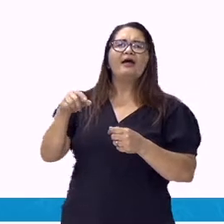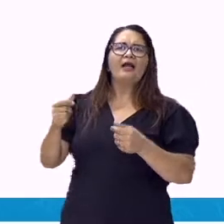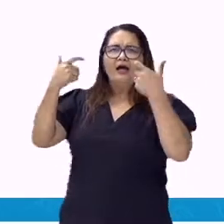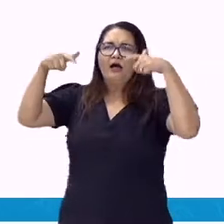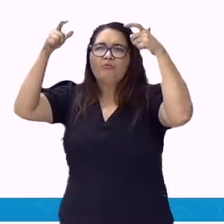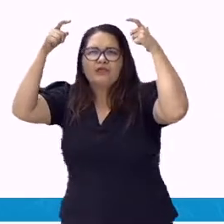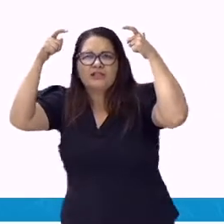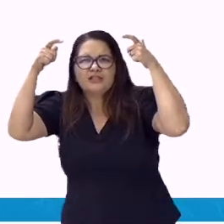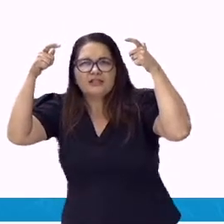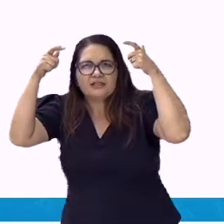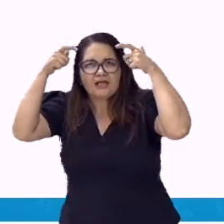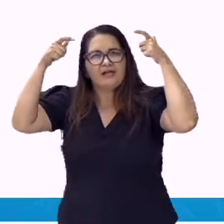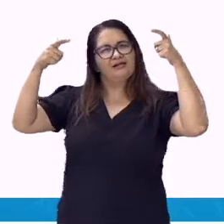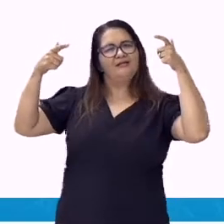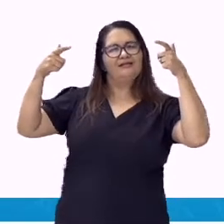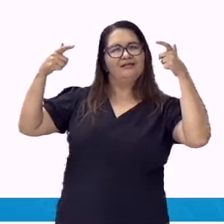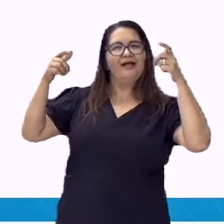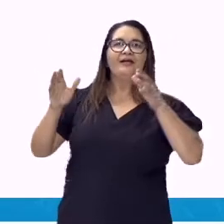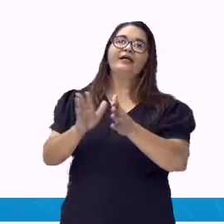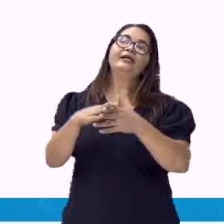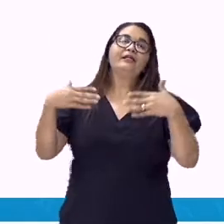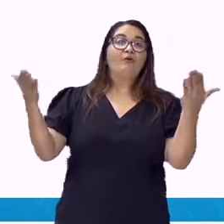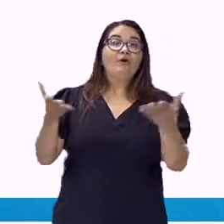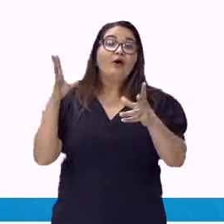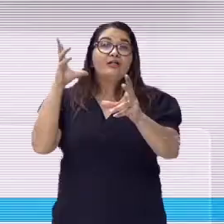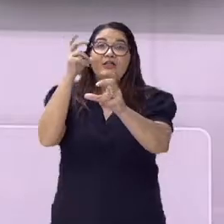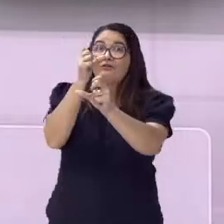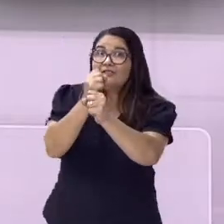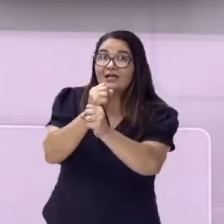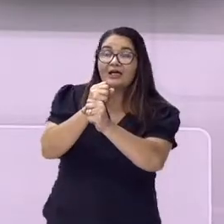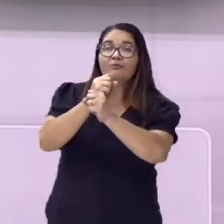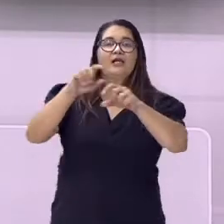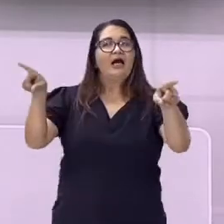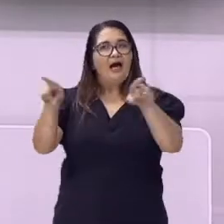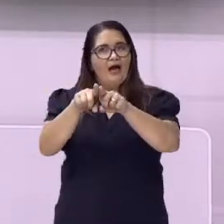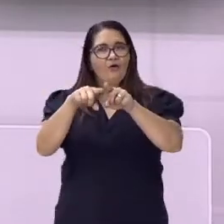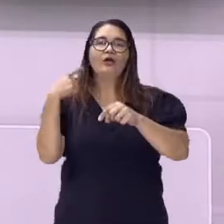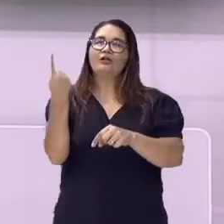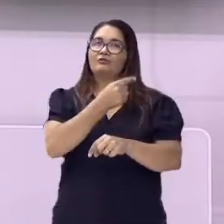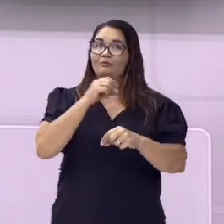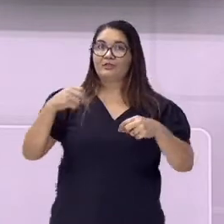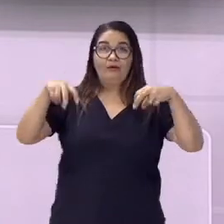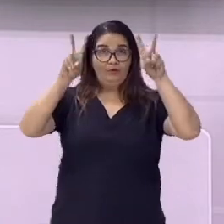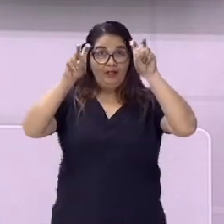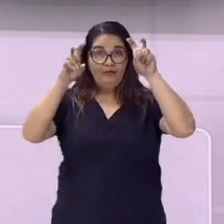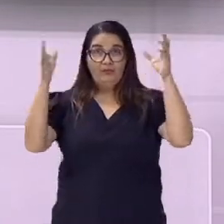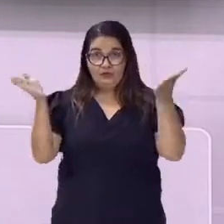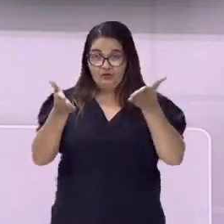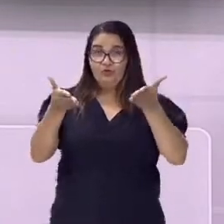família. Feitas as revisões, vamos agora aos pronomes destinados à aula de hoje.